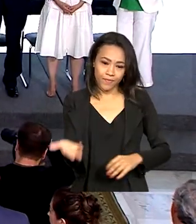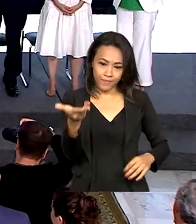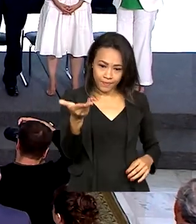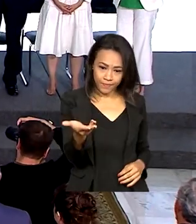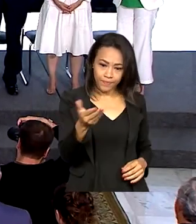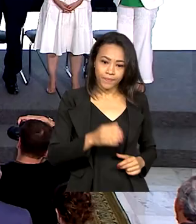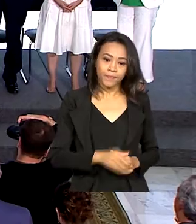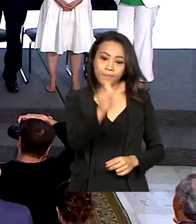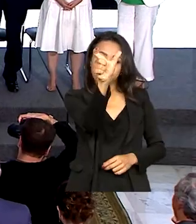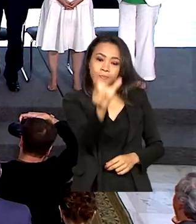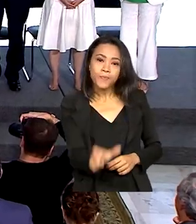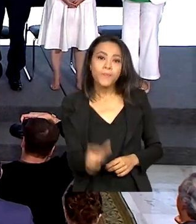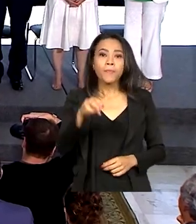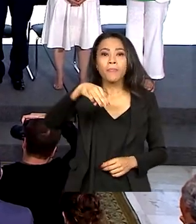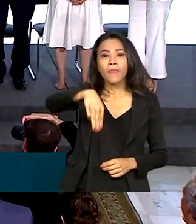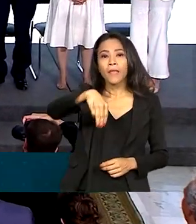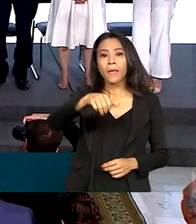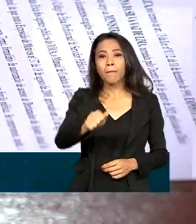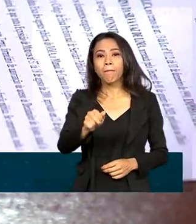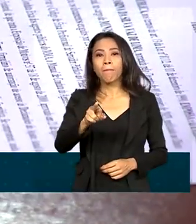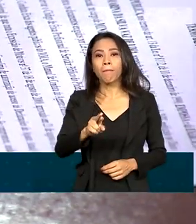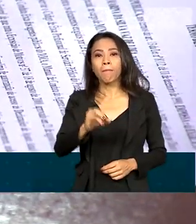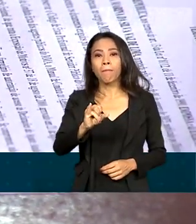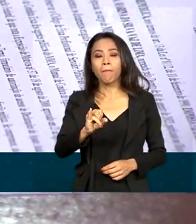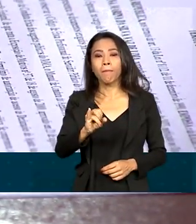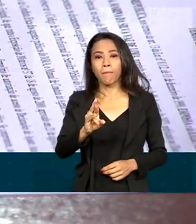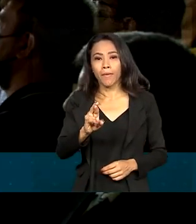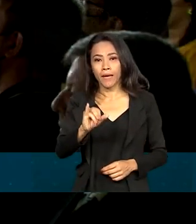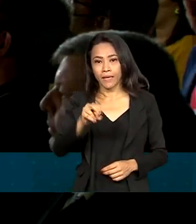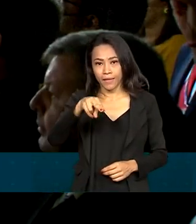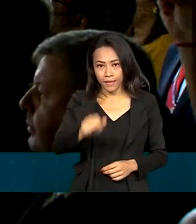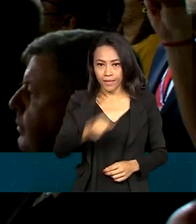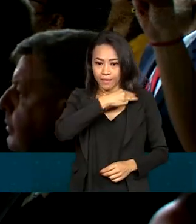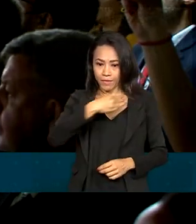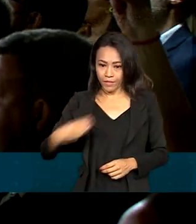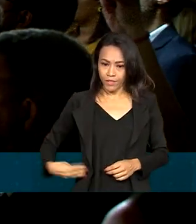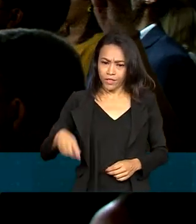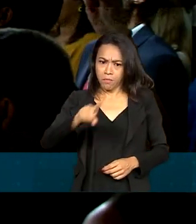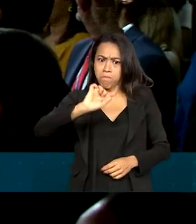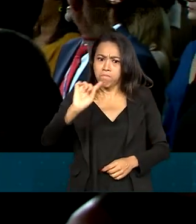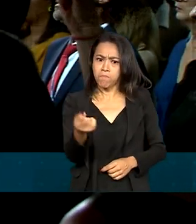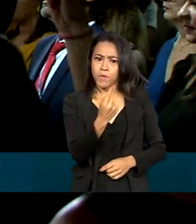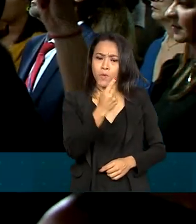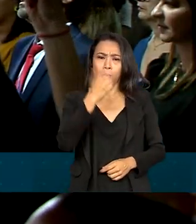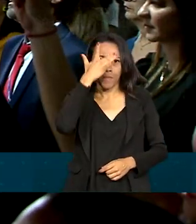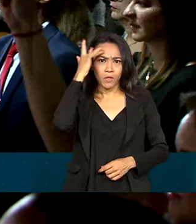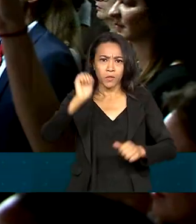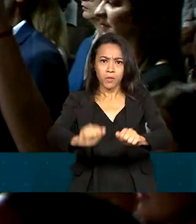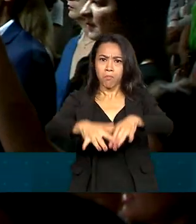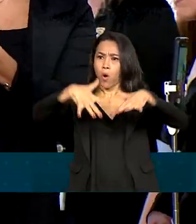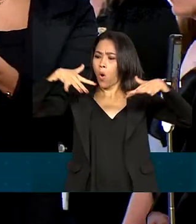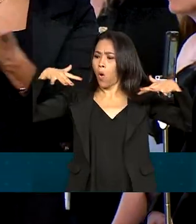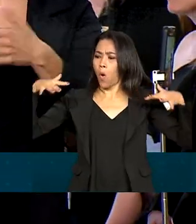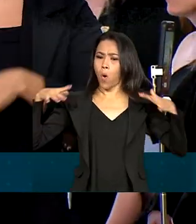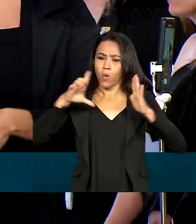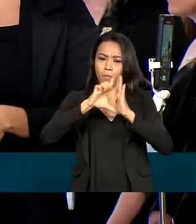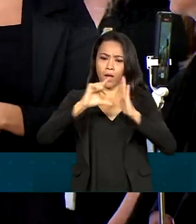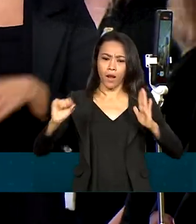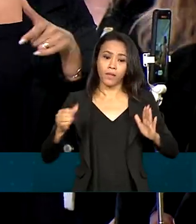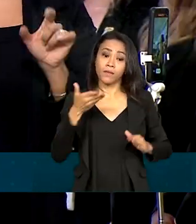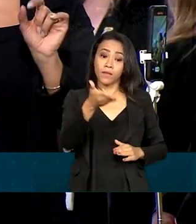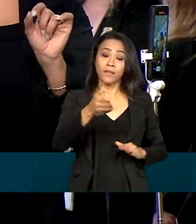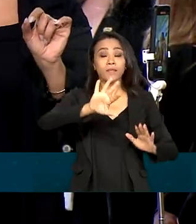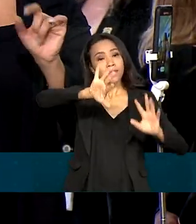Marina Silva, para a pasta ambiental, foi acompanhada por mais de mil pessoas no Palácio do Planalto. Durante a